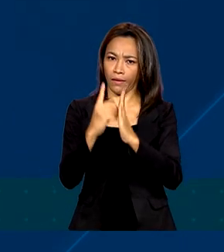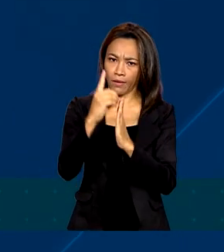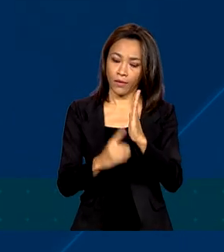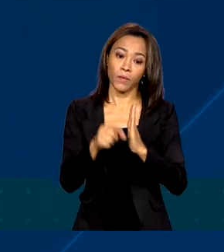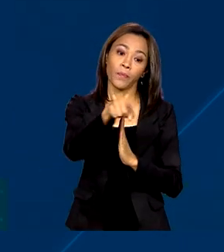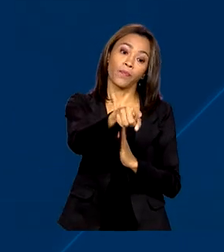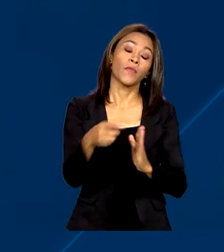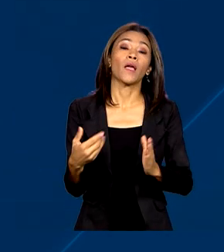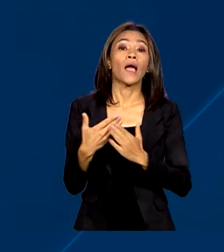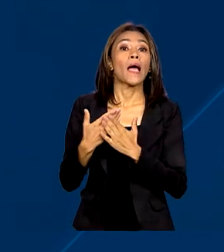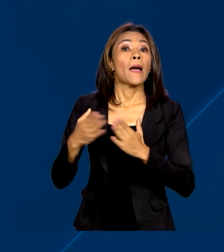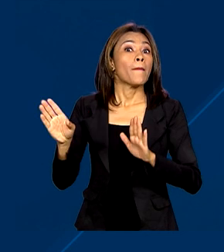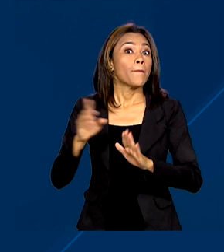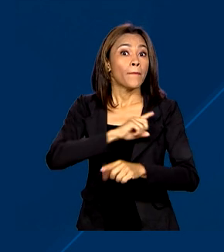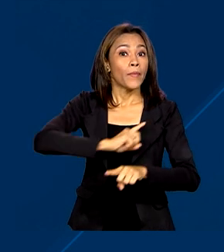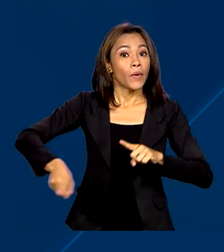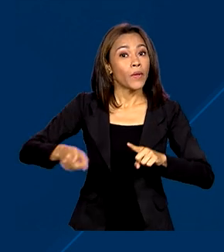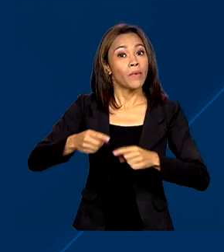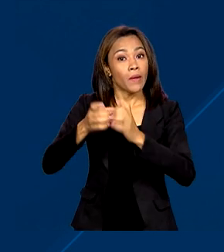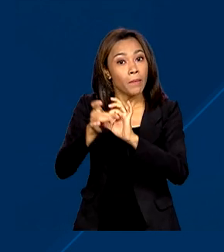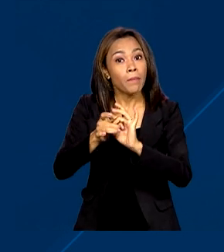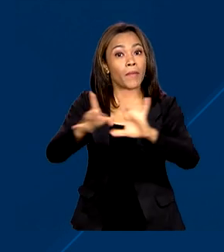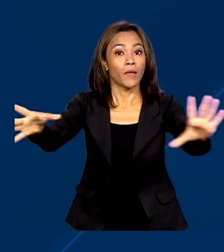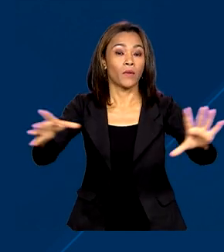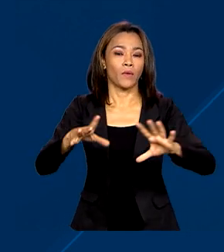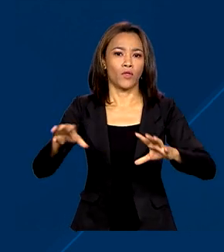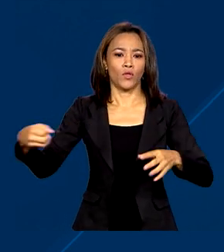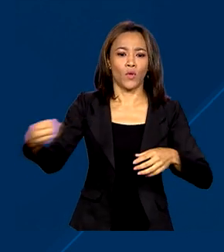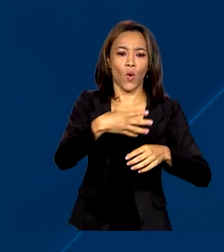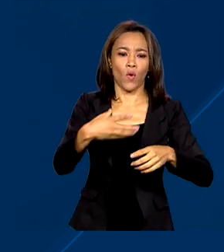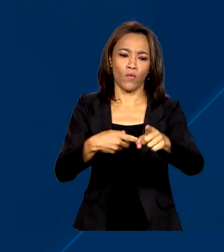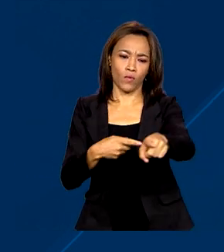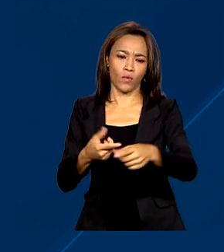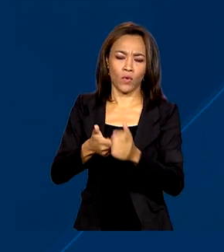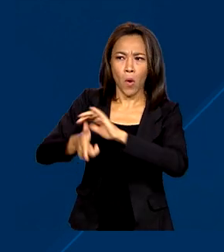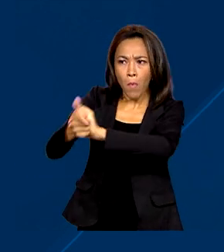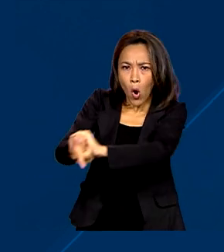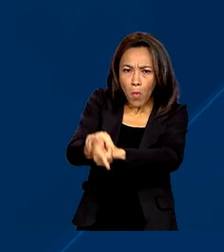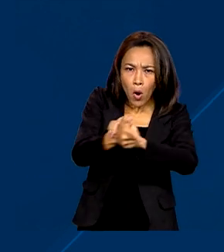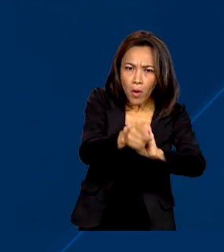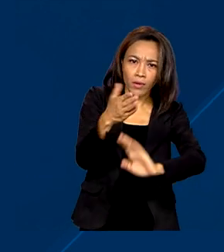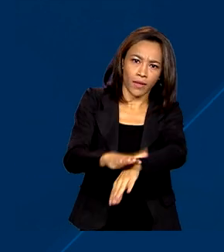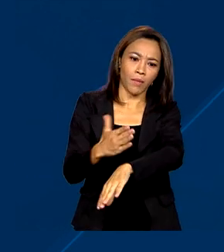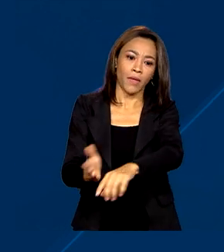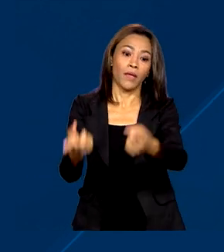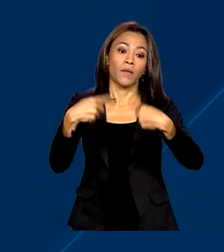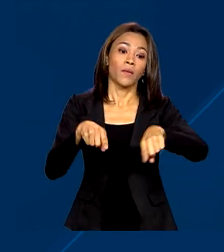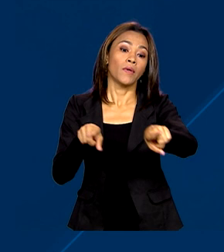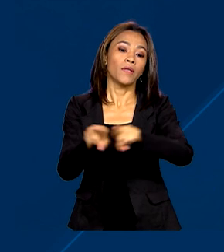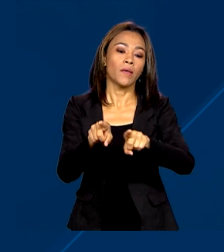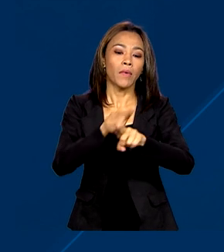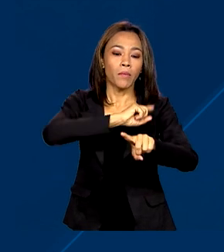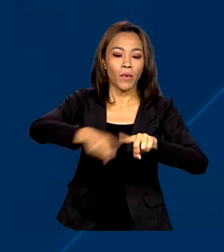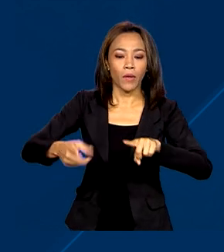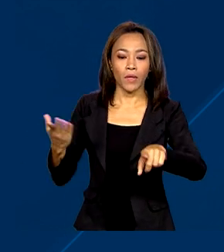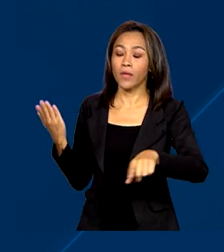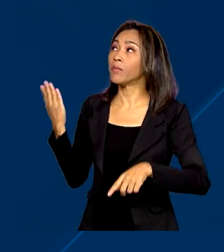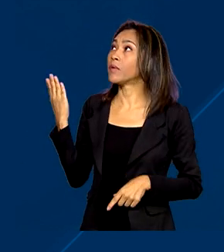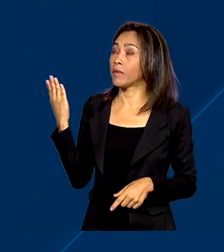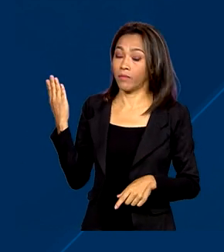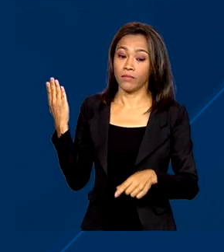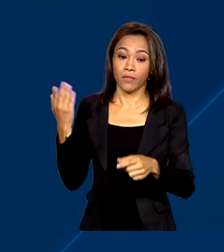abertura de novos clubes de tiro e proíbe o transporte de arma com munição por caçadores, atiradores e